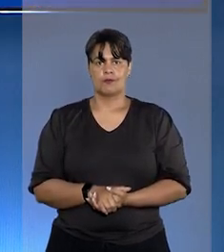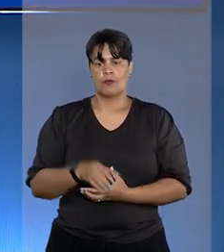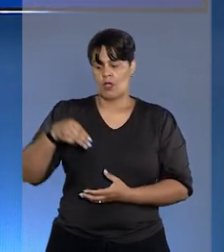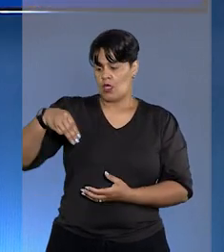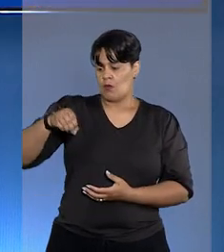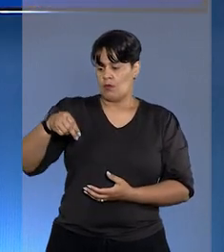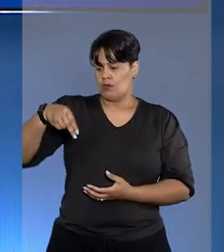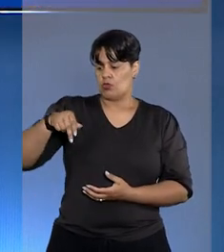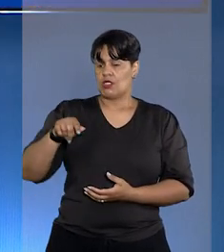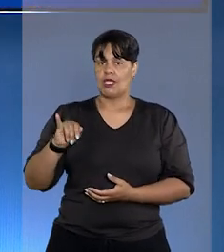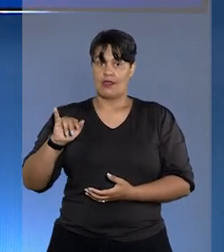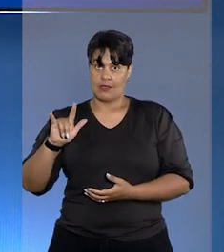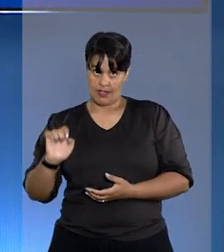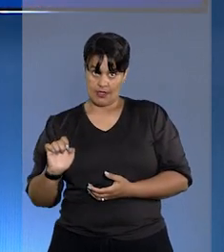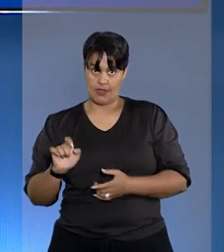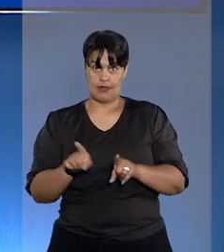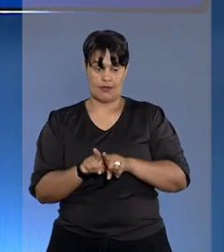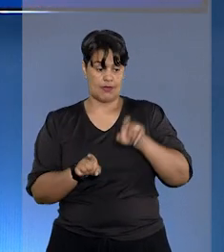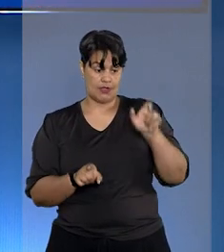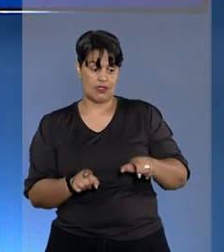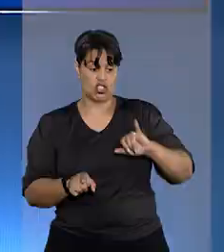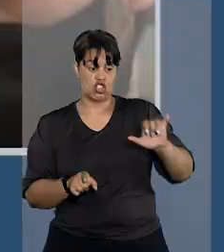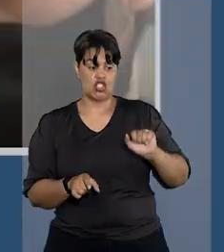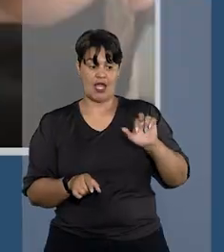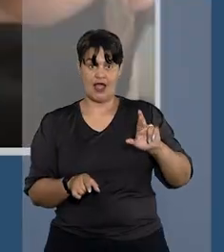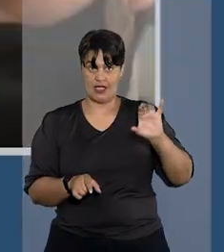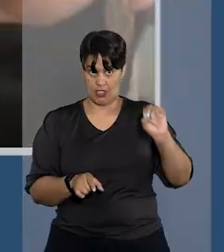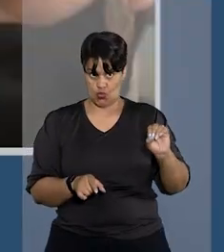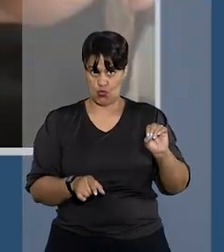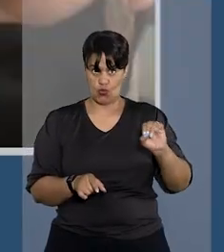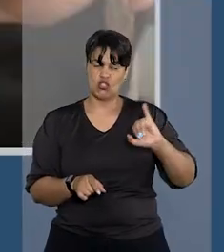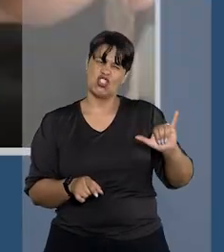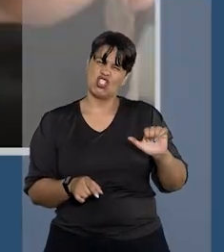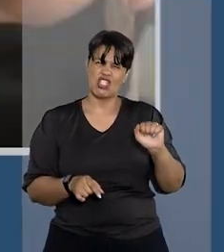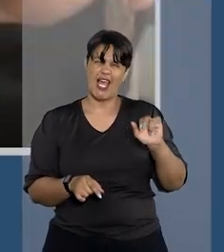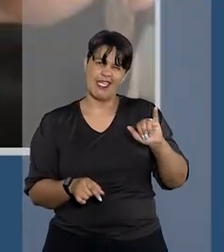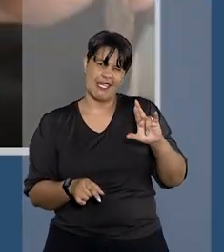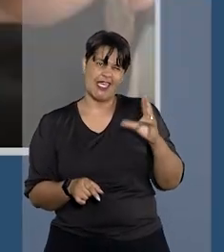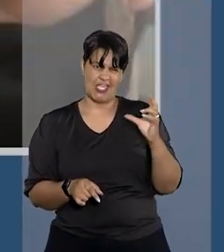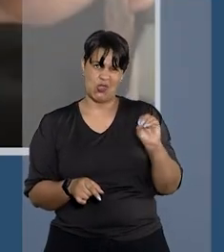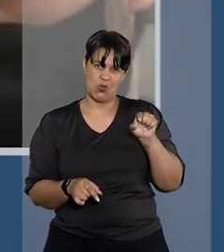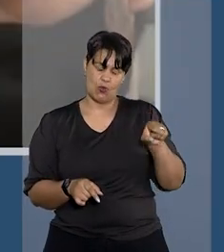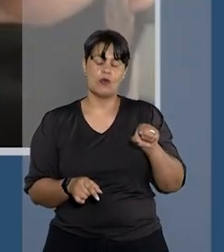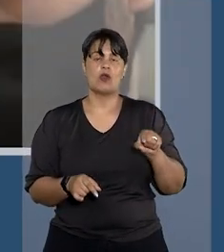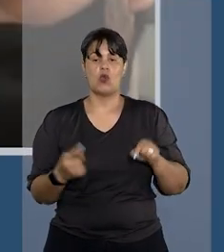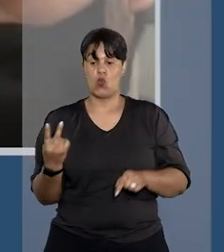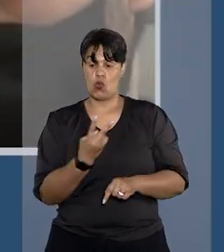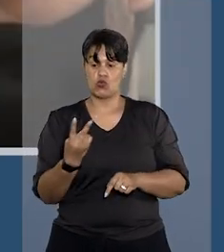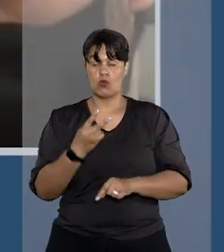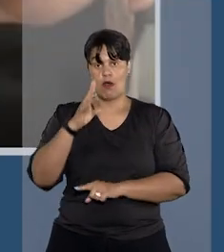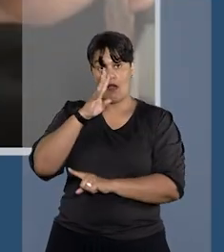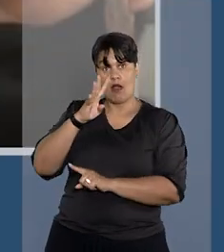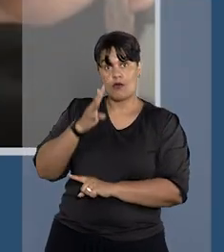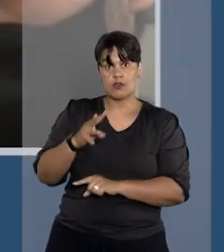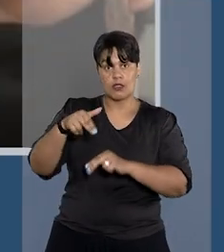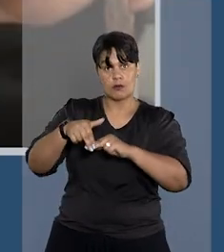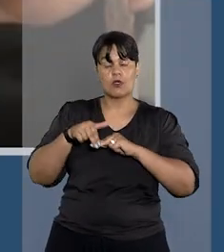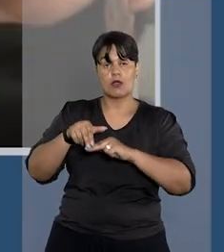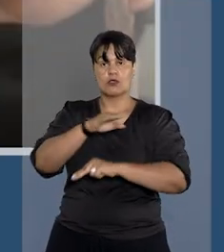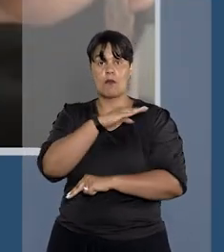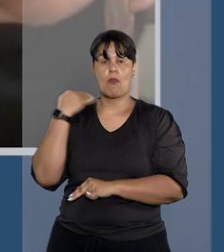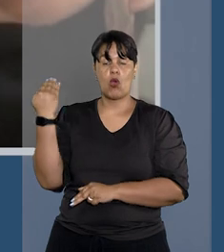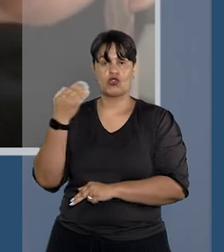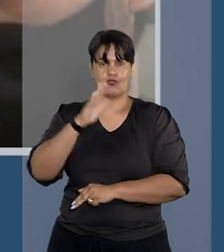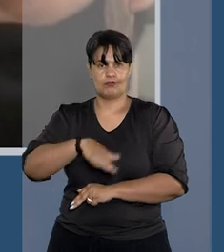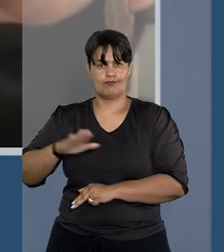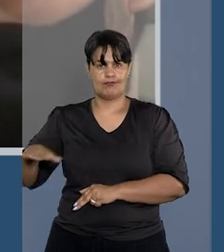Monique Medeiros e o Correio Jairo Souza Santos Júnior, conhecido como doutor Jairinho, são acusados pela morte da criança